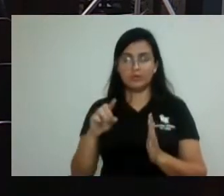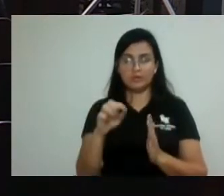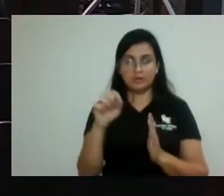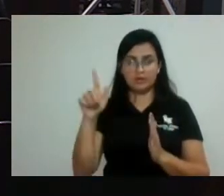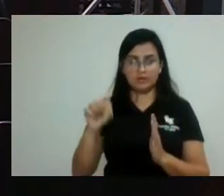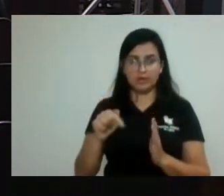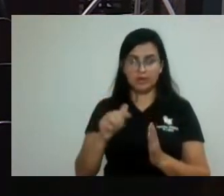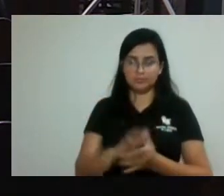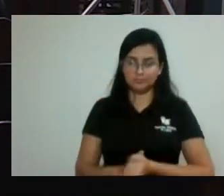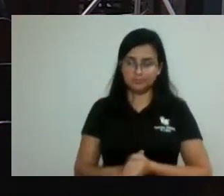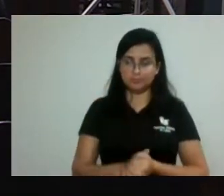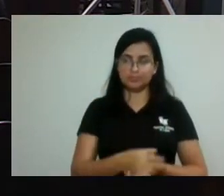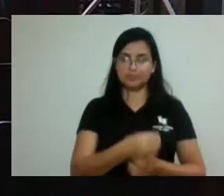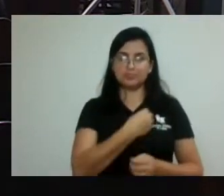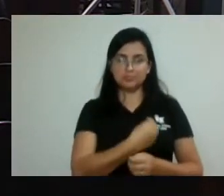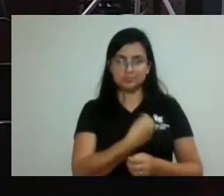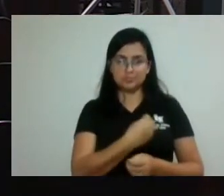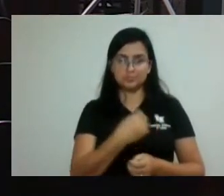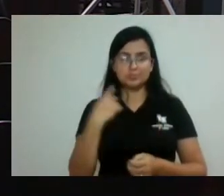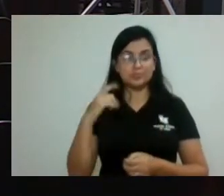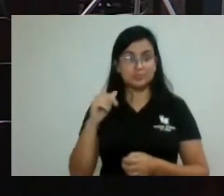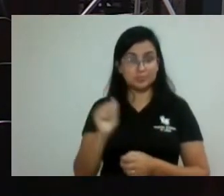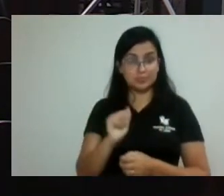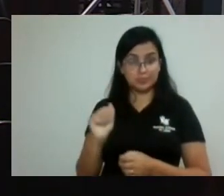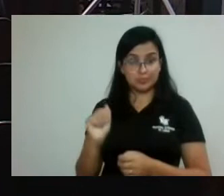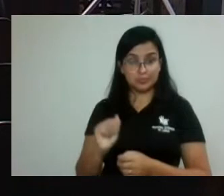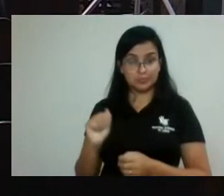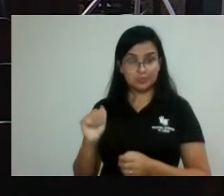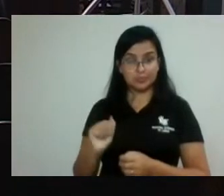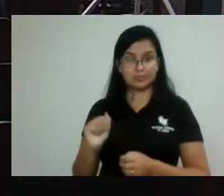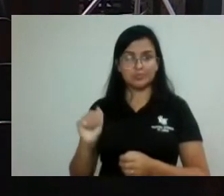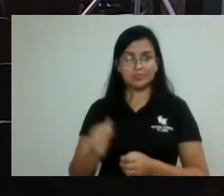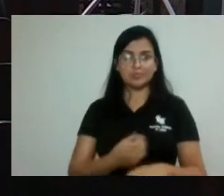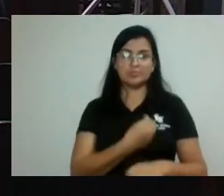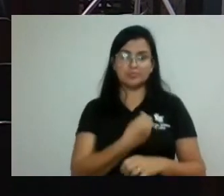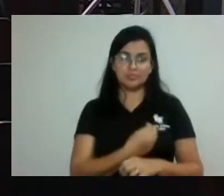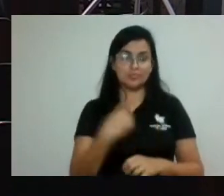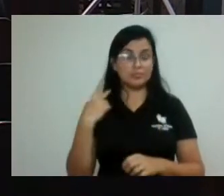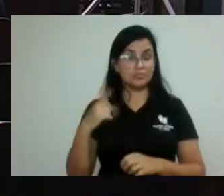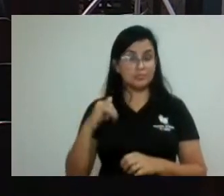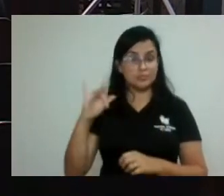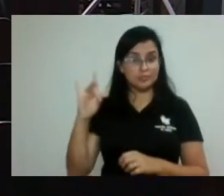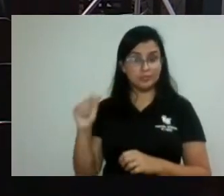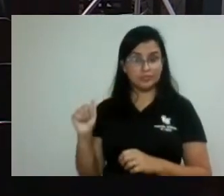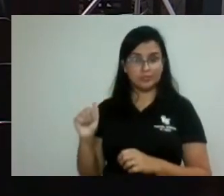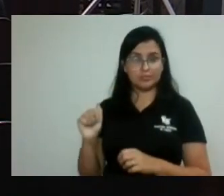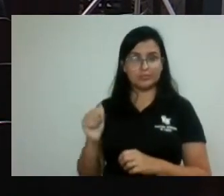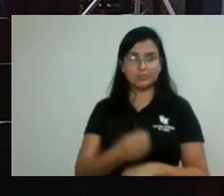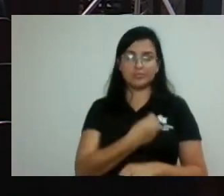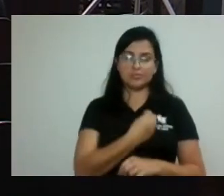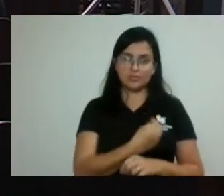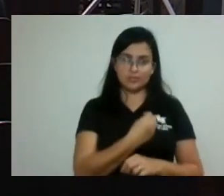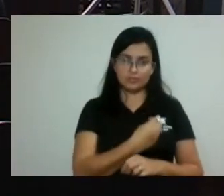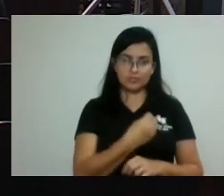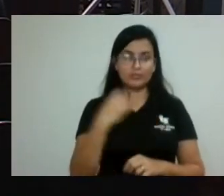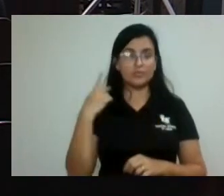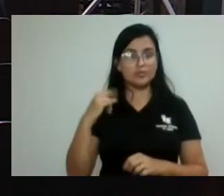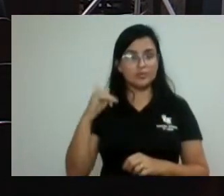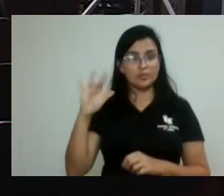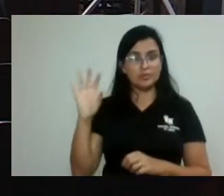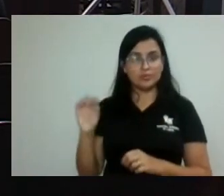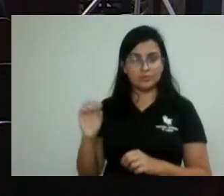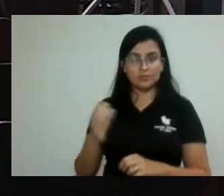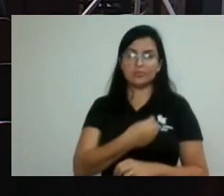Presente, excelência. Vereador doutor Antônio Aguiar. Presente. Vereadora Cida Oliveira. Presente, secretário. Vereador Cido Reis. Presente, excelência.